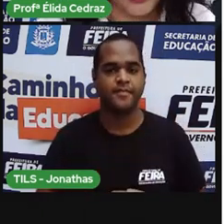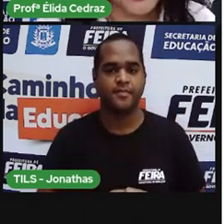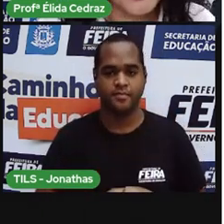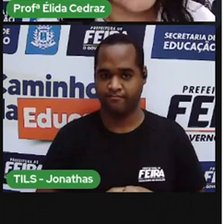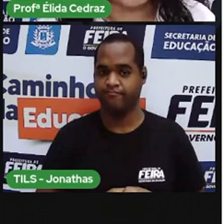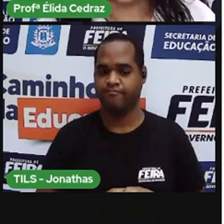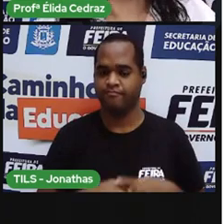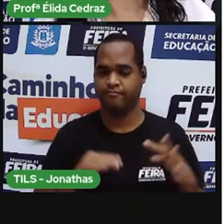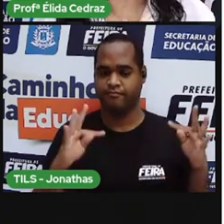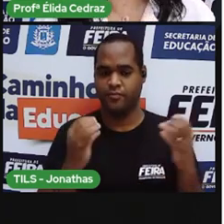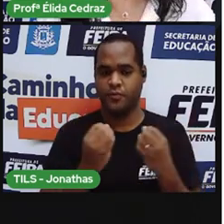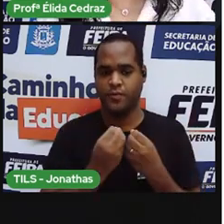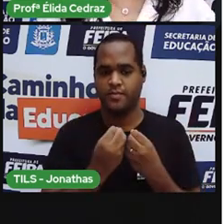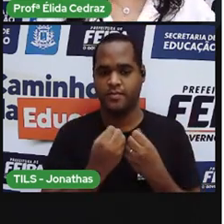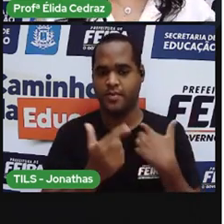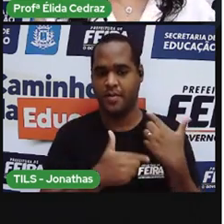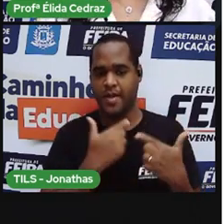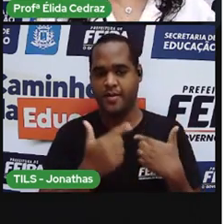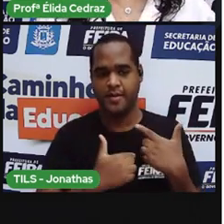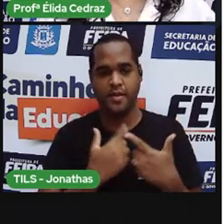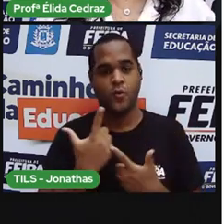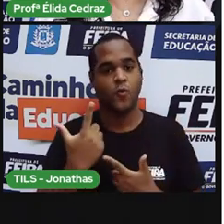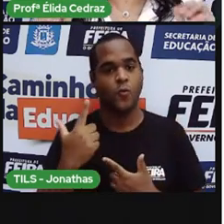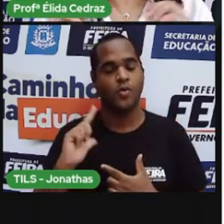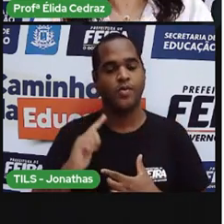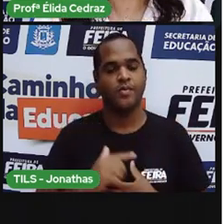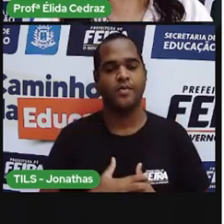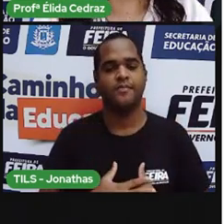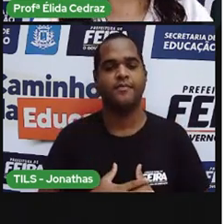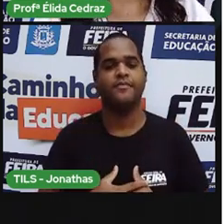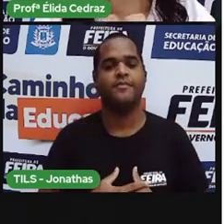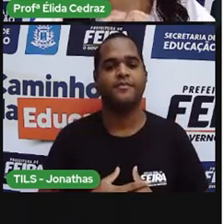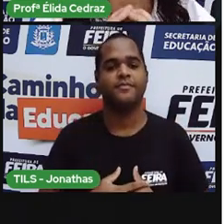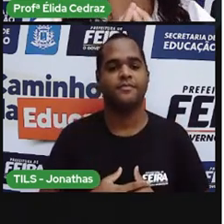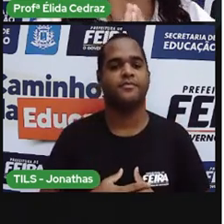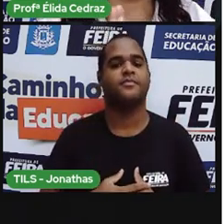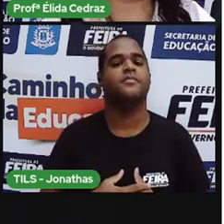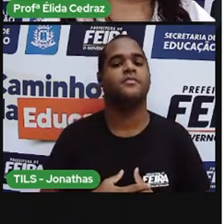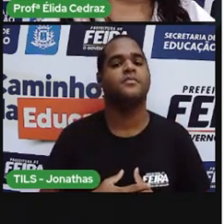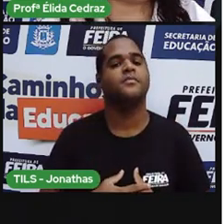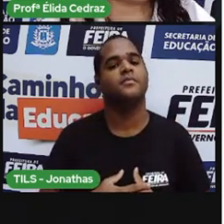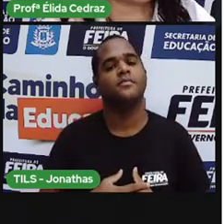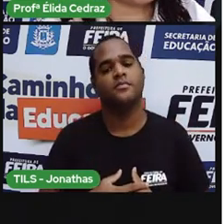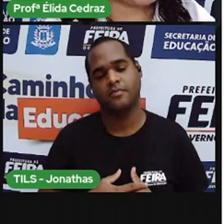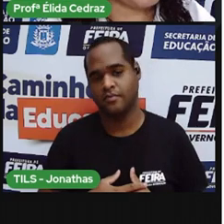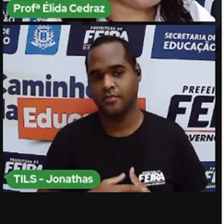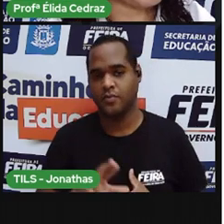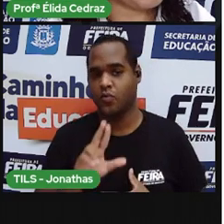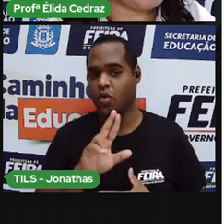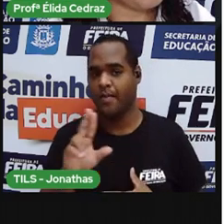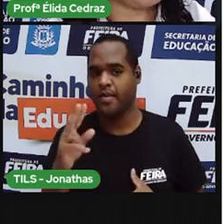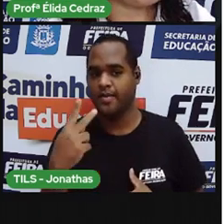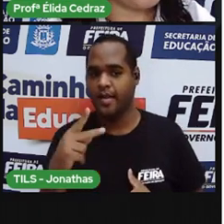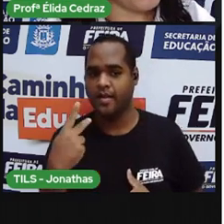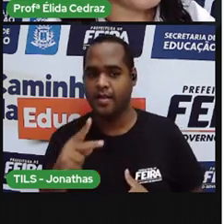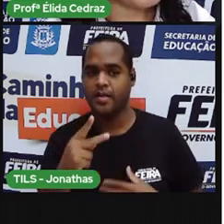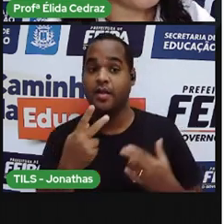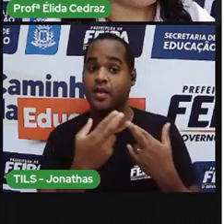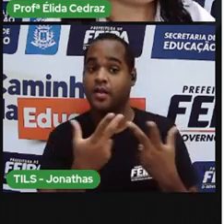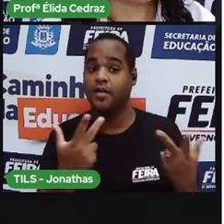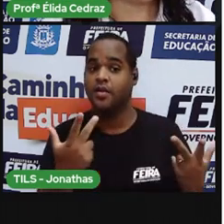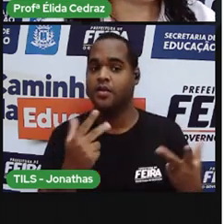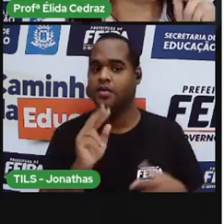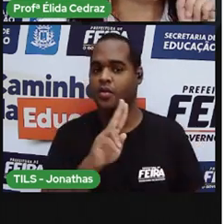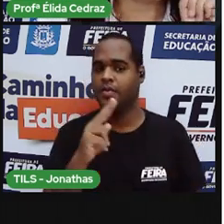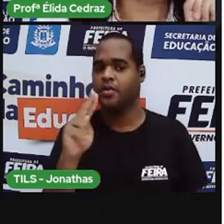achamos todas. E agora nós vamos descrever o número dessas profissões que estão aí abaixo da pergunta. Olha